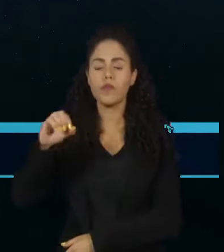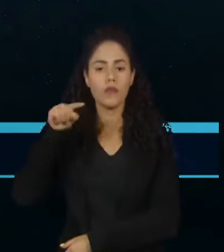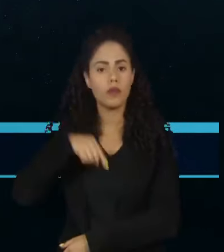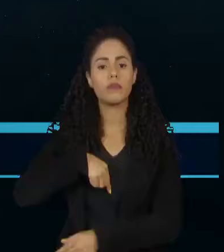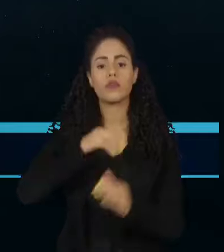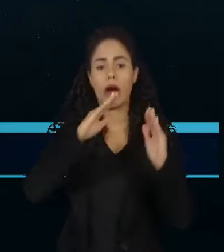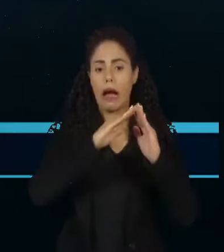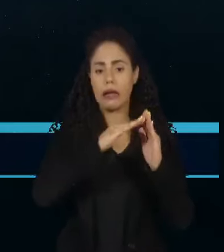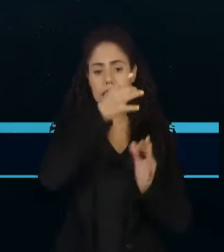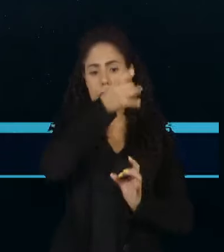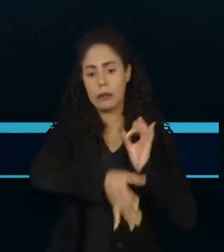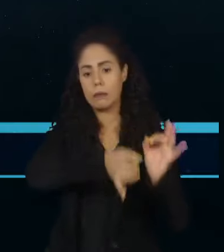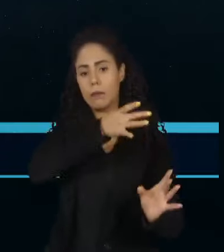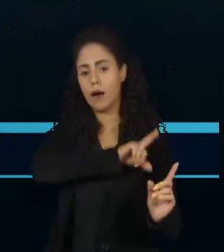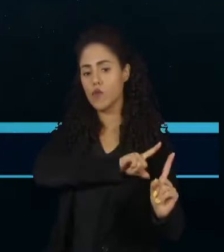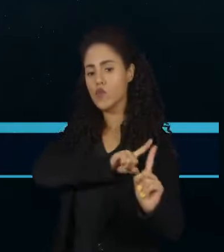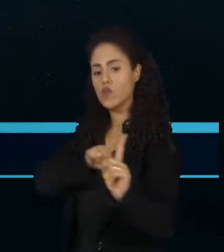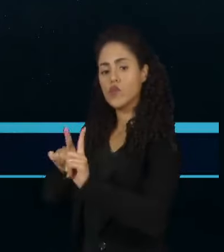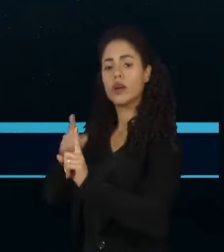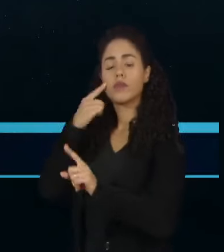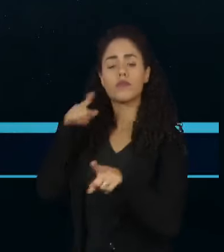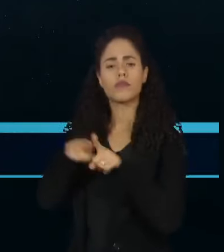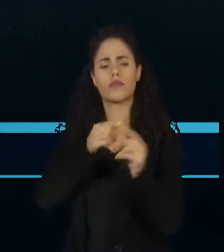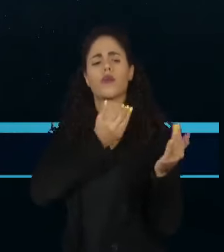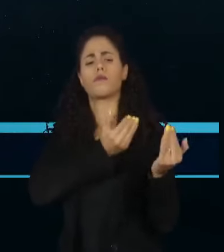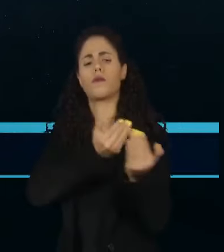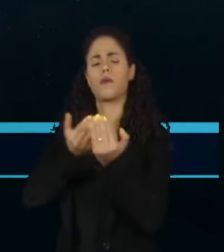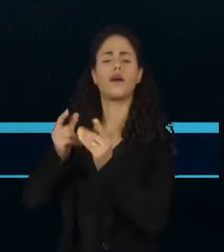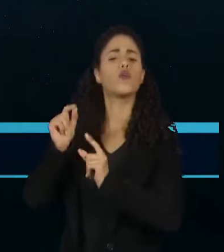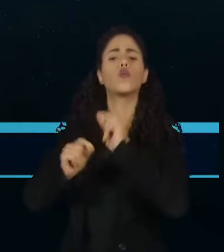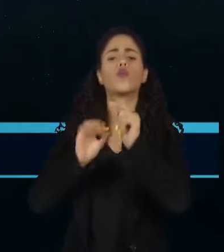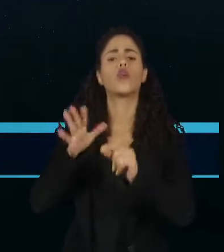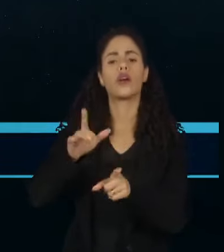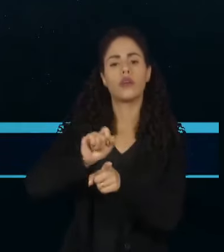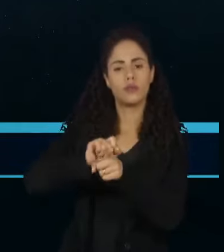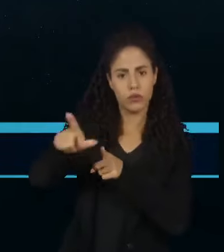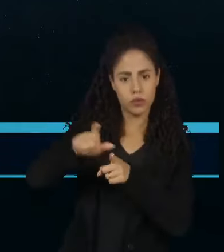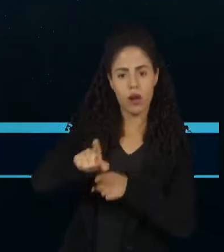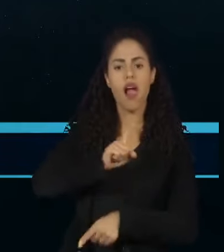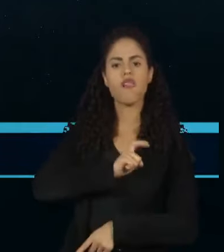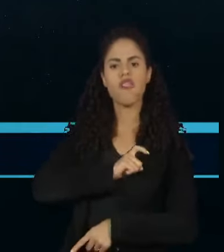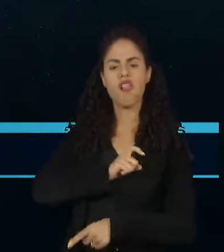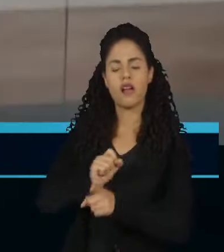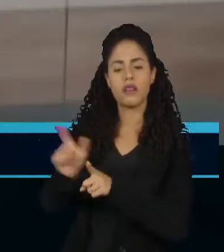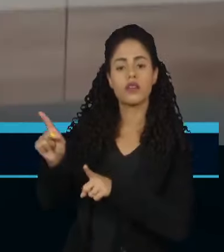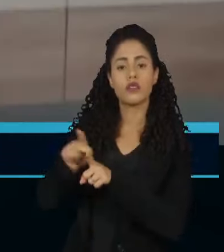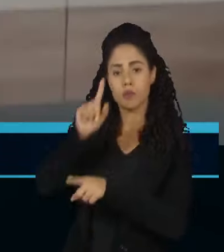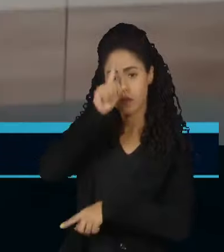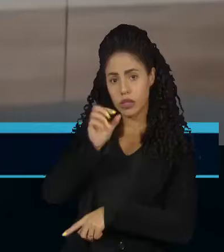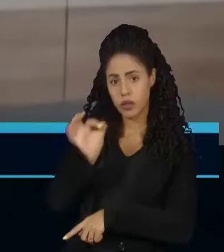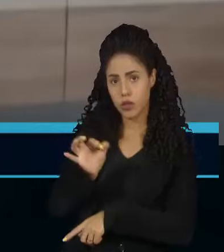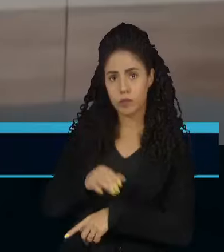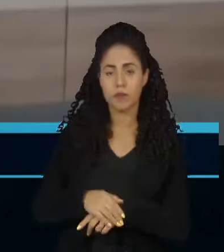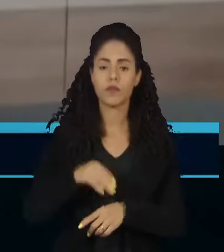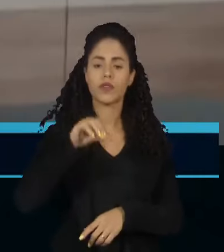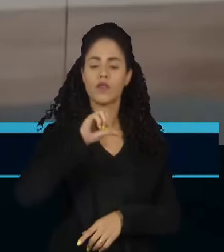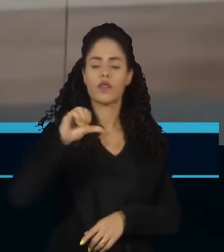deixar as suas casas. Autoridades suspeitam que os incêndios tenham sido criminosos e coordenados. 99